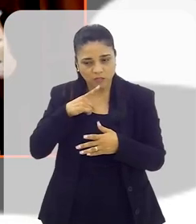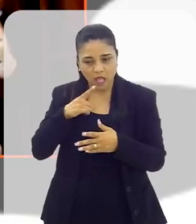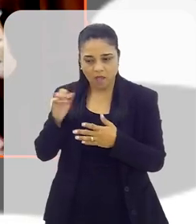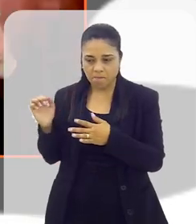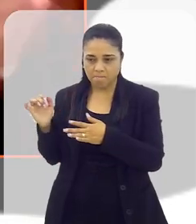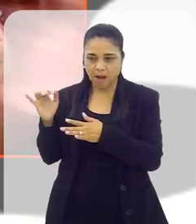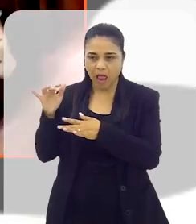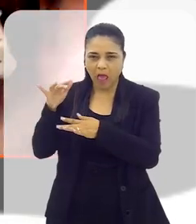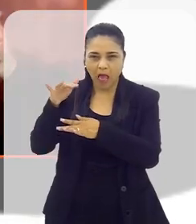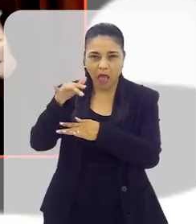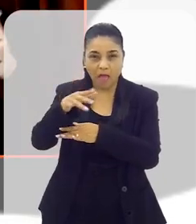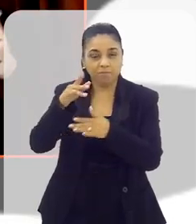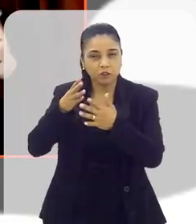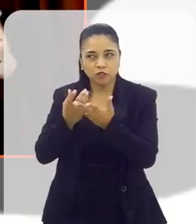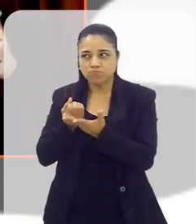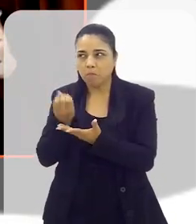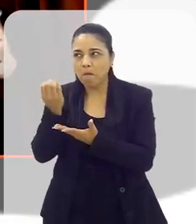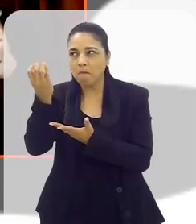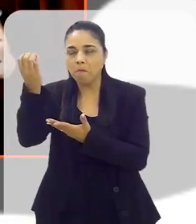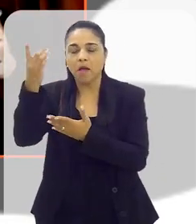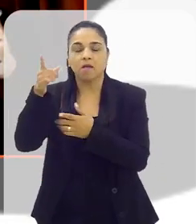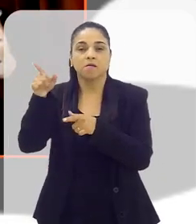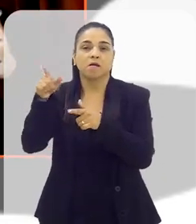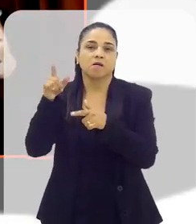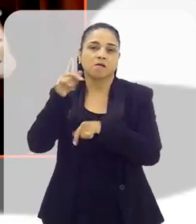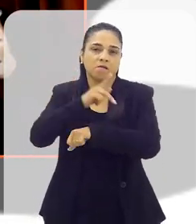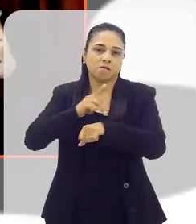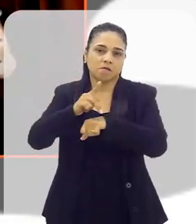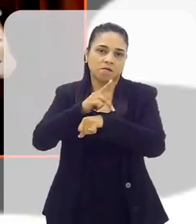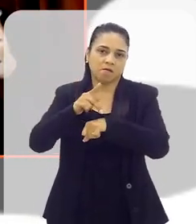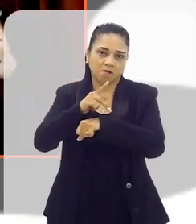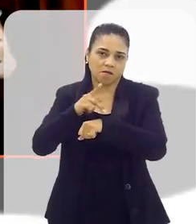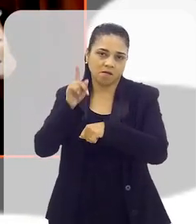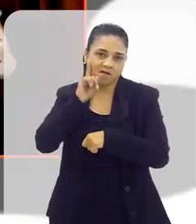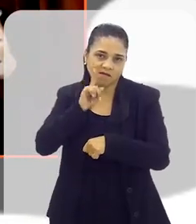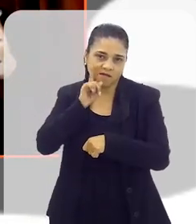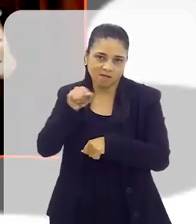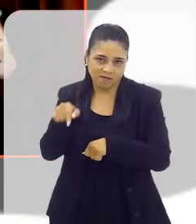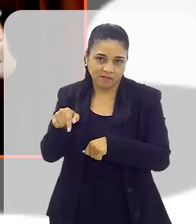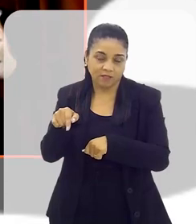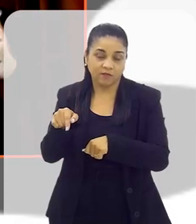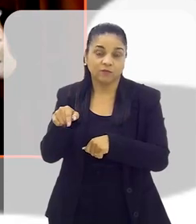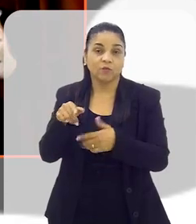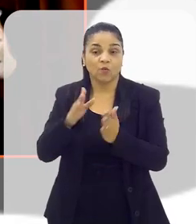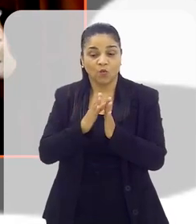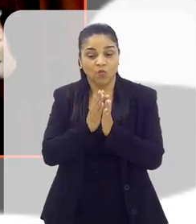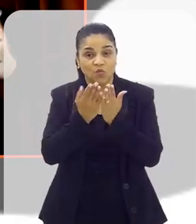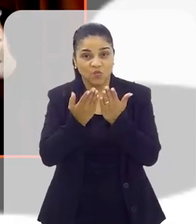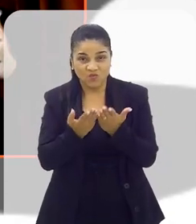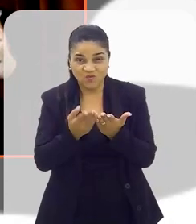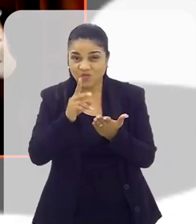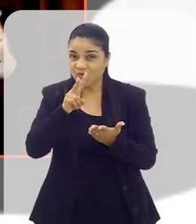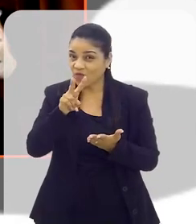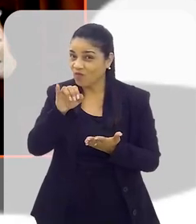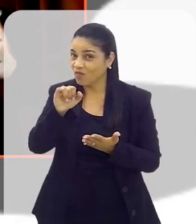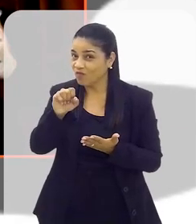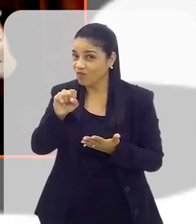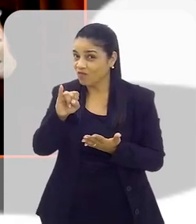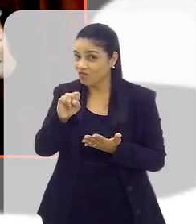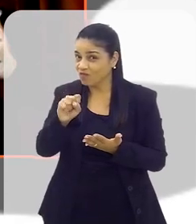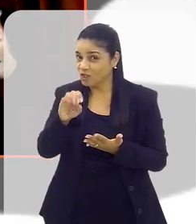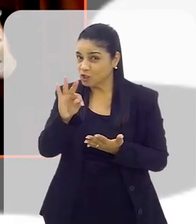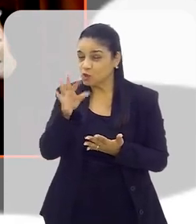fluxos específicos indo, realidade, nos Estados Unidos. Então, isso faz com que a concessão do visto, às vezes,